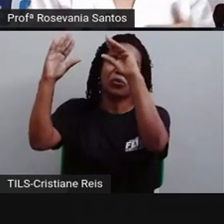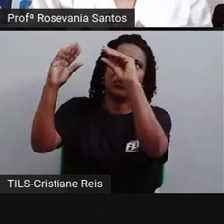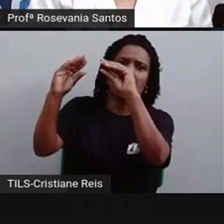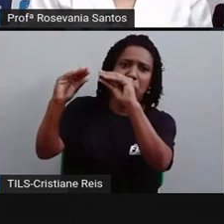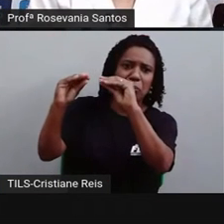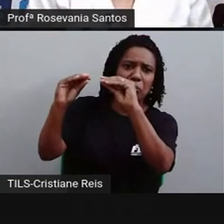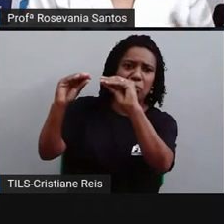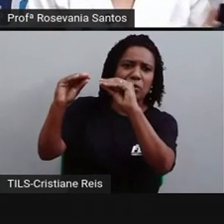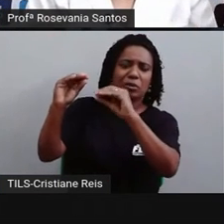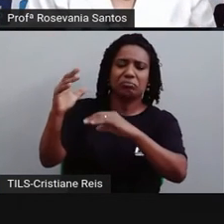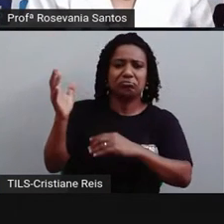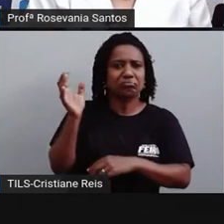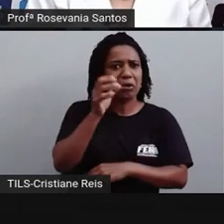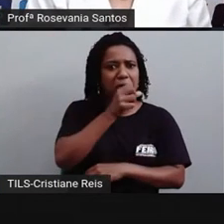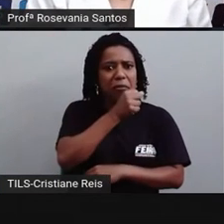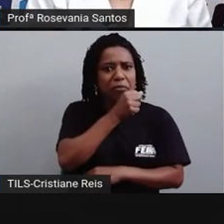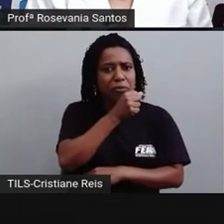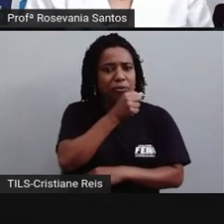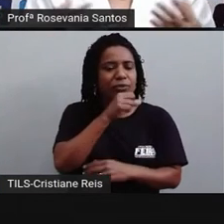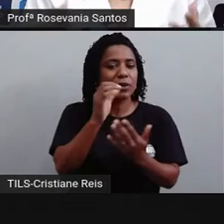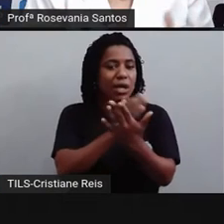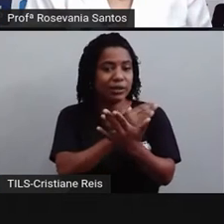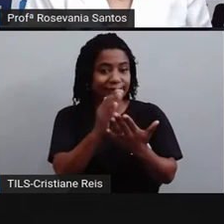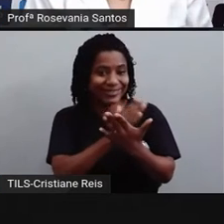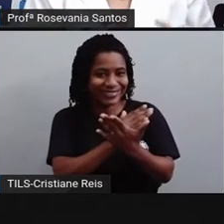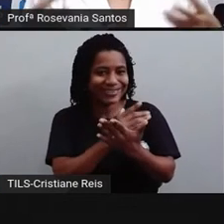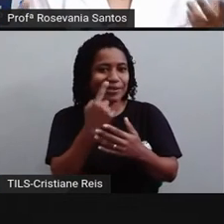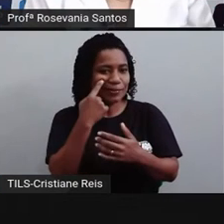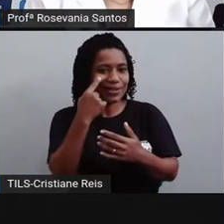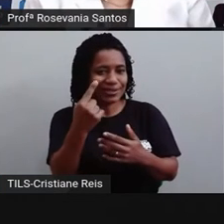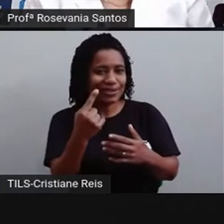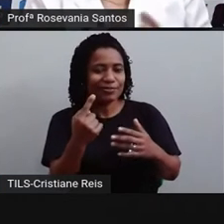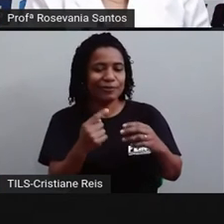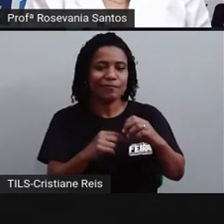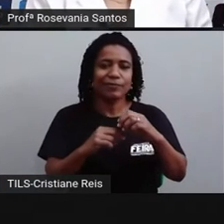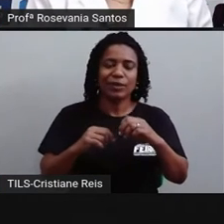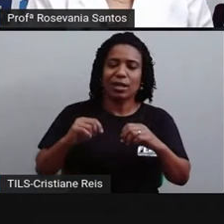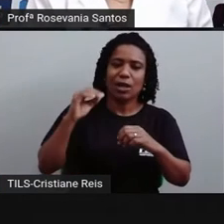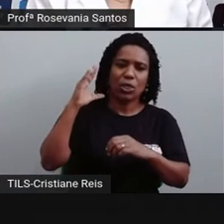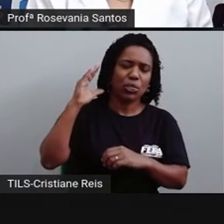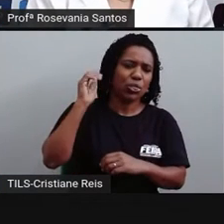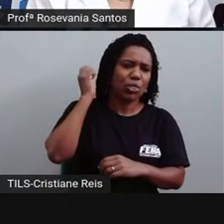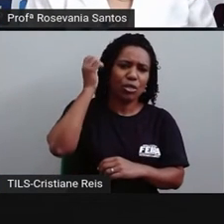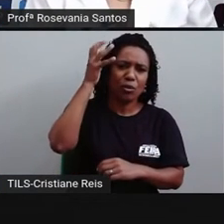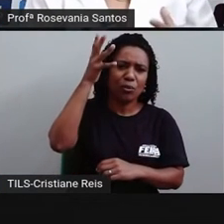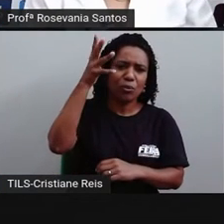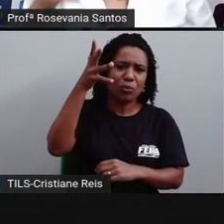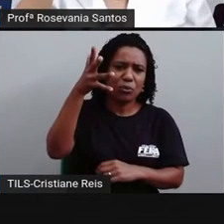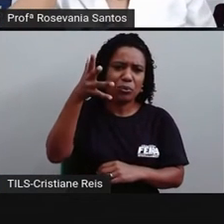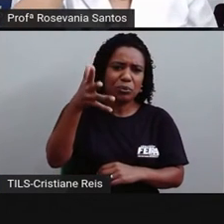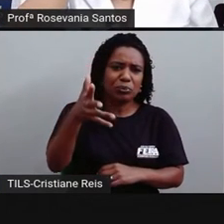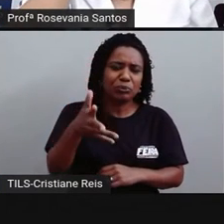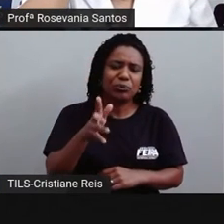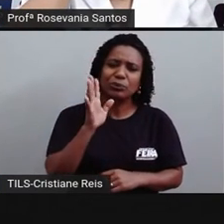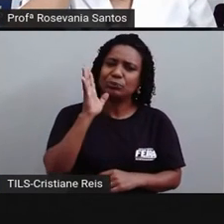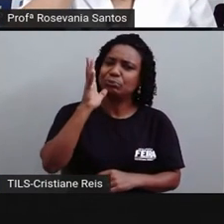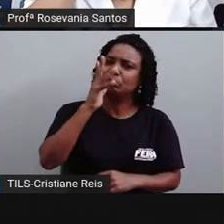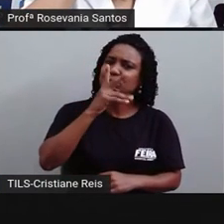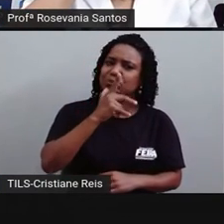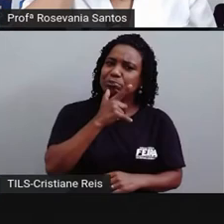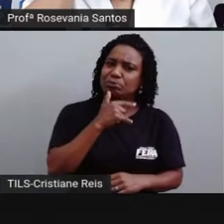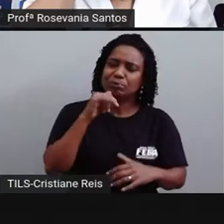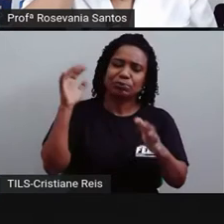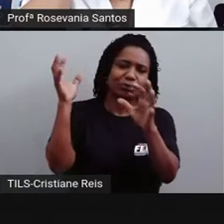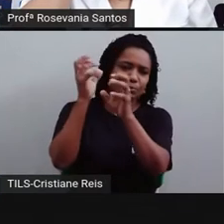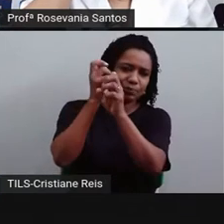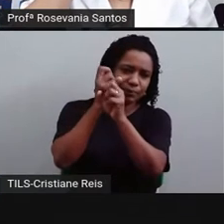E, em outro determinado momento, a gente tem as noites em maior quantidade de duração. A gente vê que já perto, né? Das